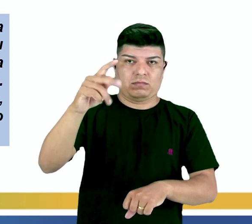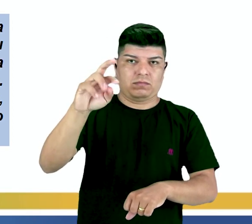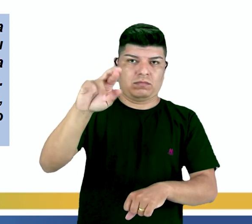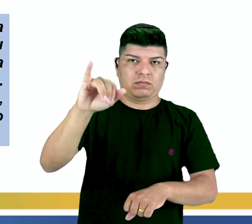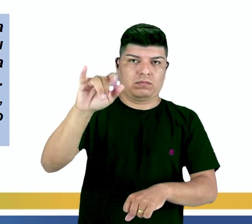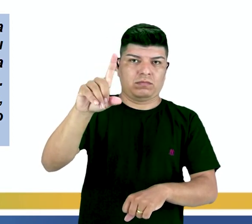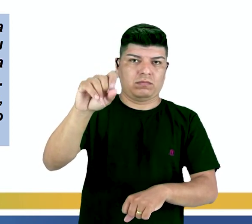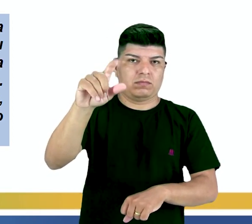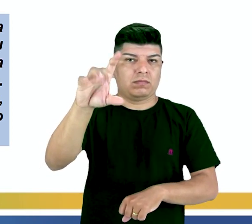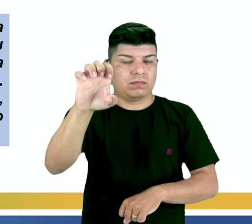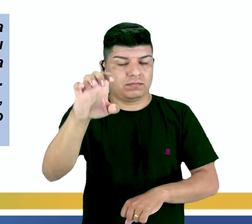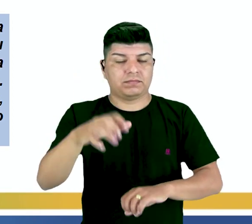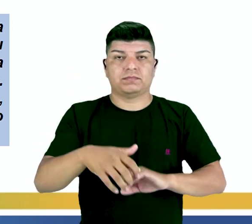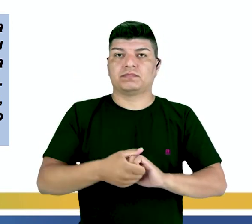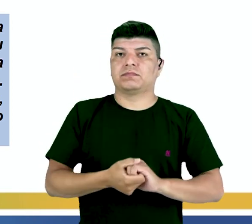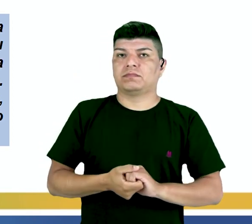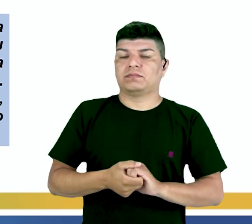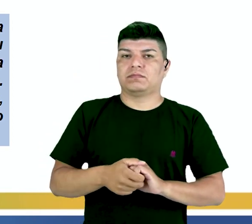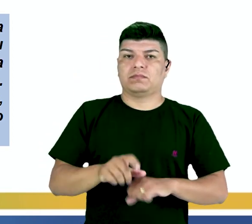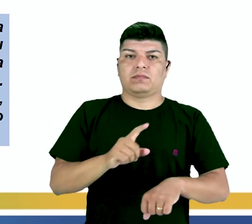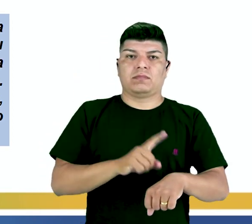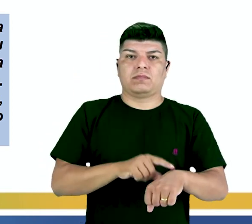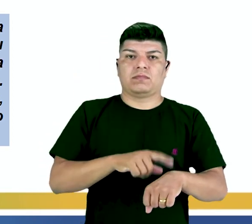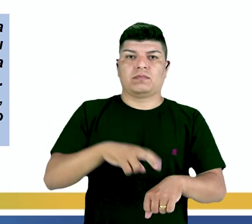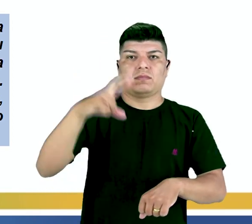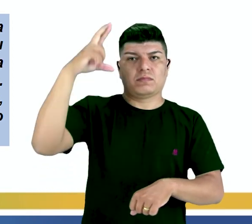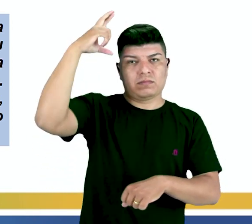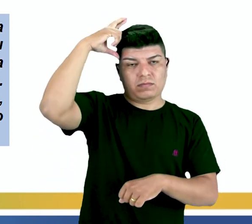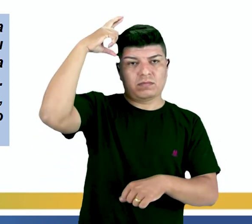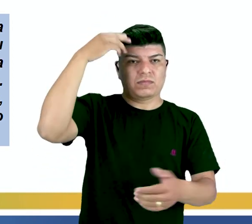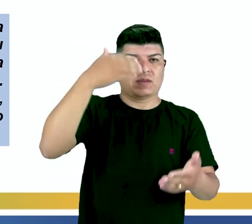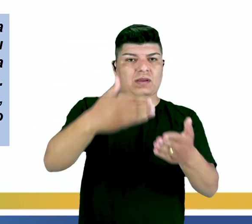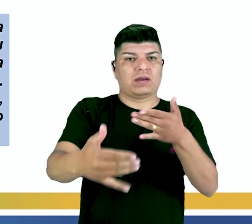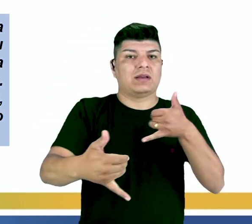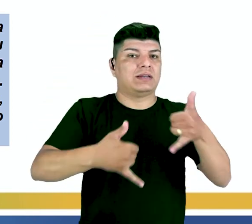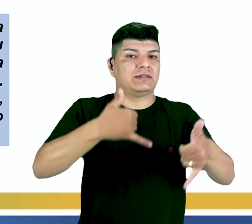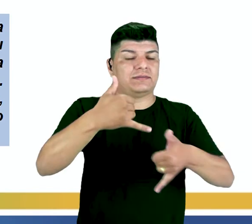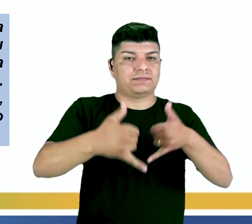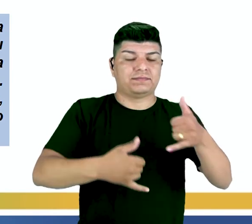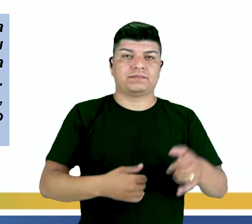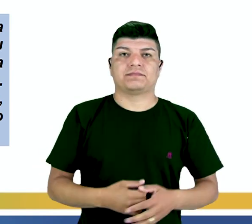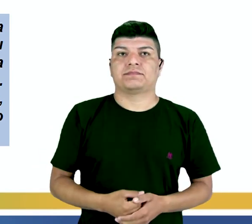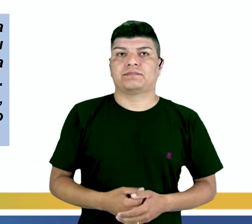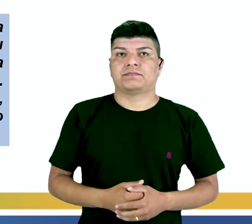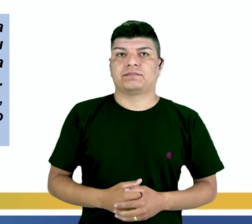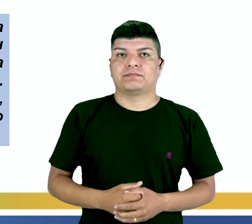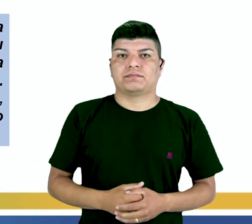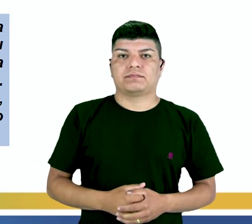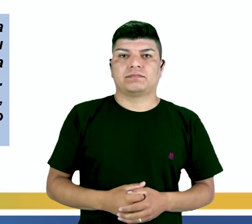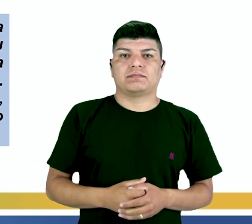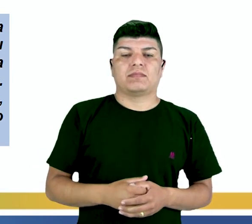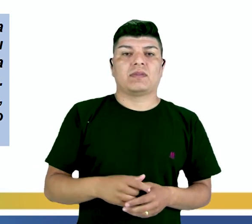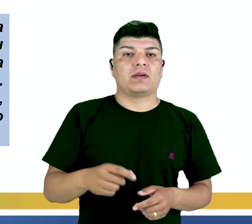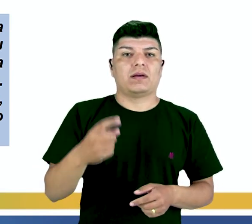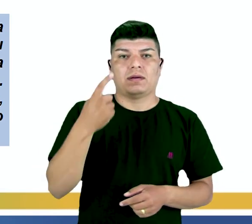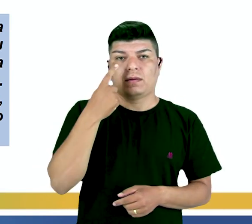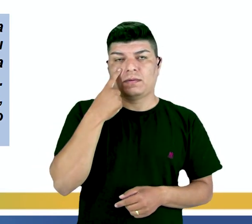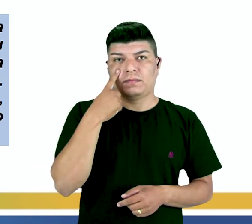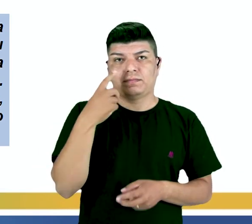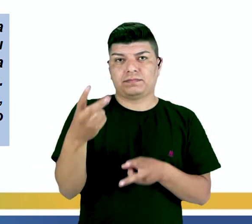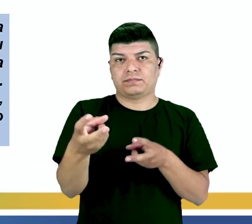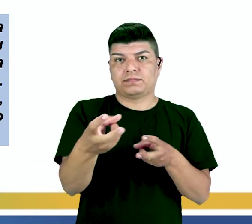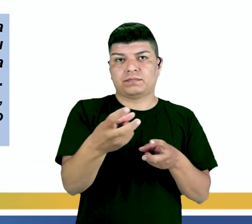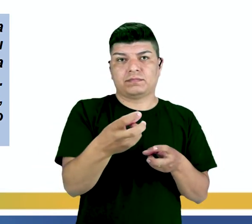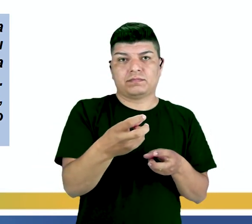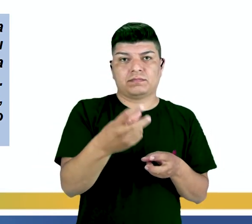meia-noite seria o momento que Cinderela, o quê? Perdeu o sapatinho. No trecho, percebe-se que Cinderela teve